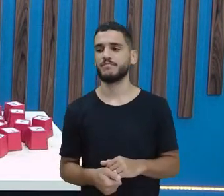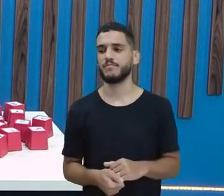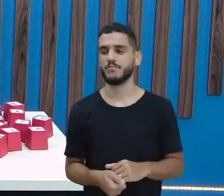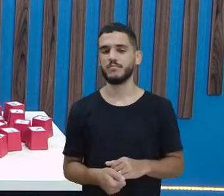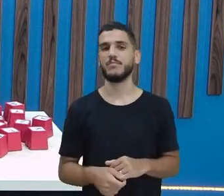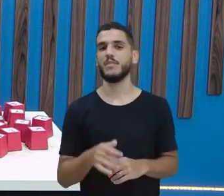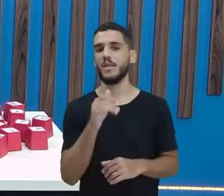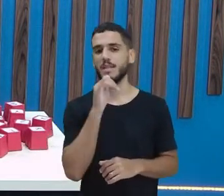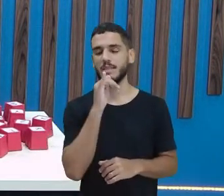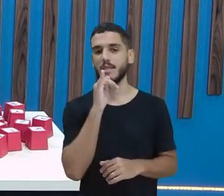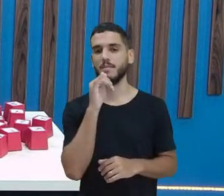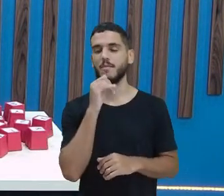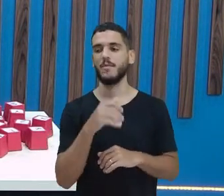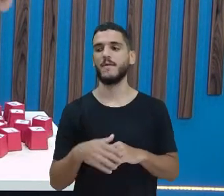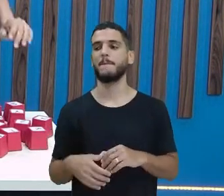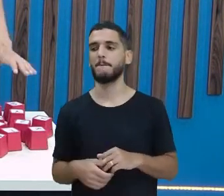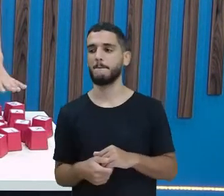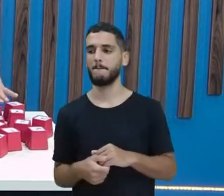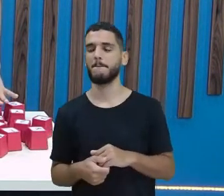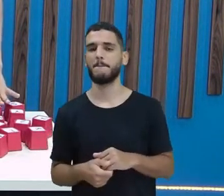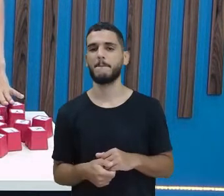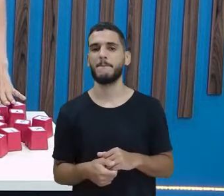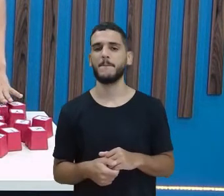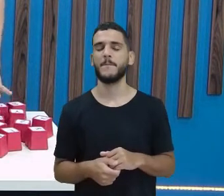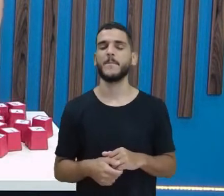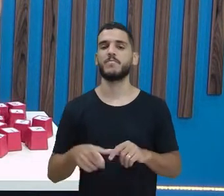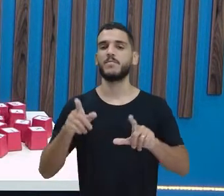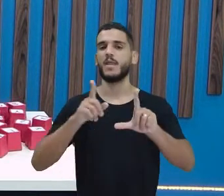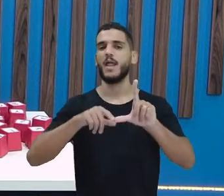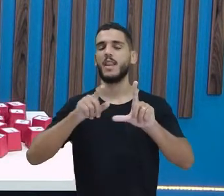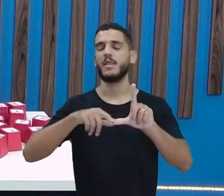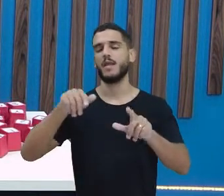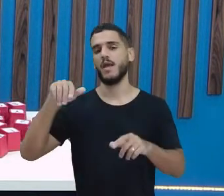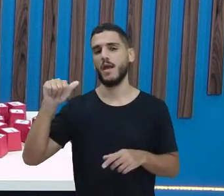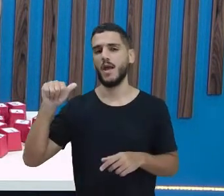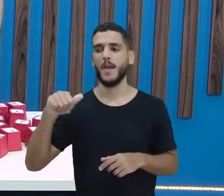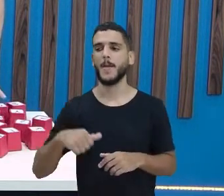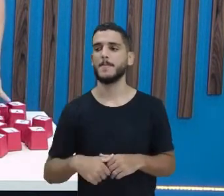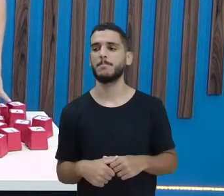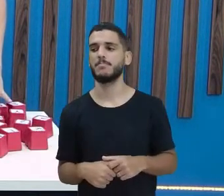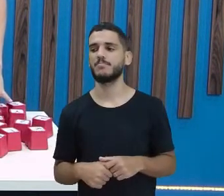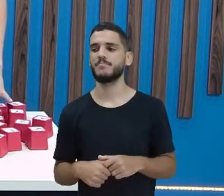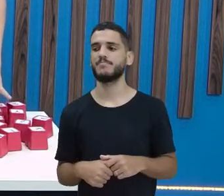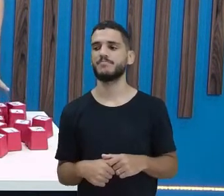exemplo, a letra A. Deixa eu pegar aqui a letrinha A.